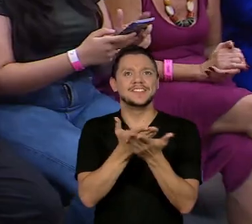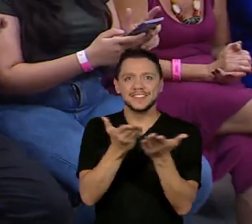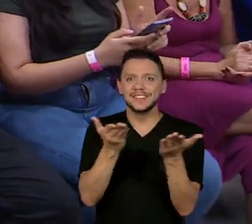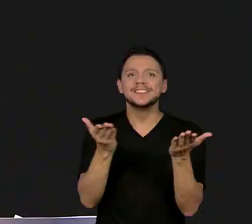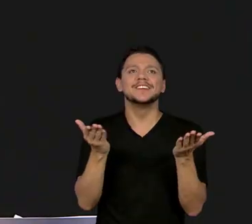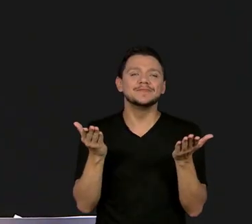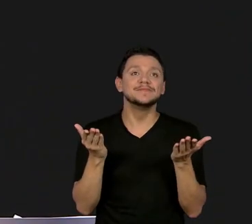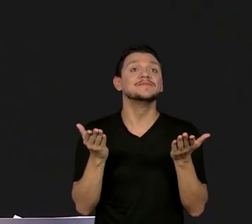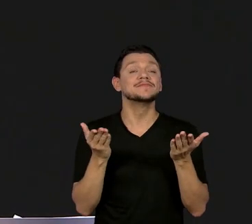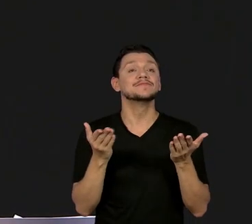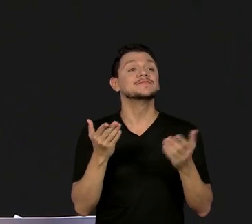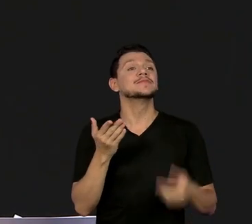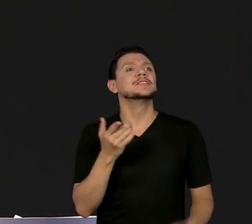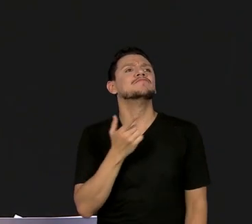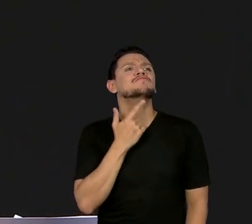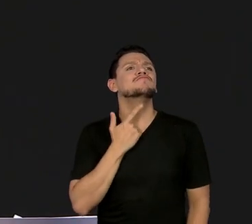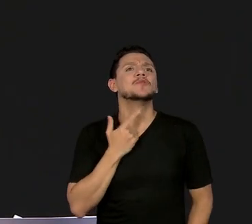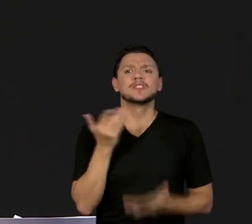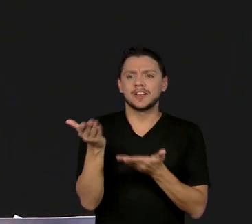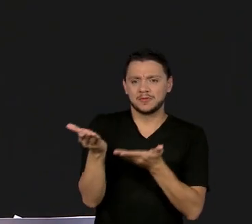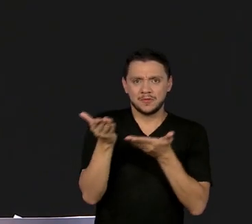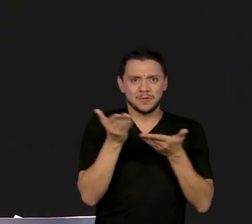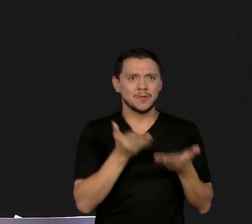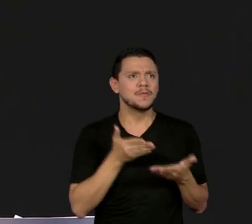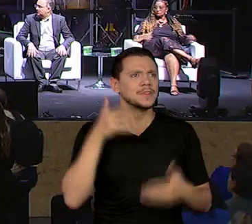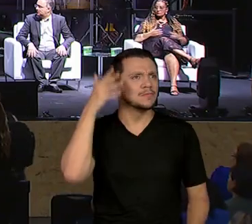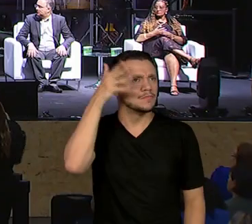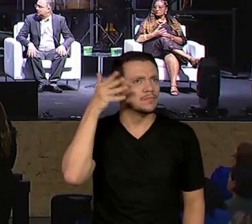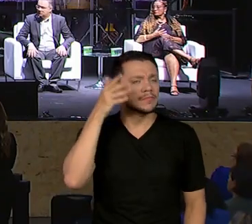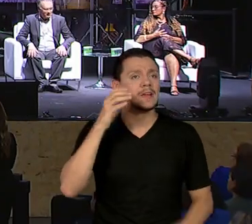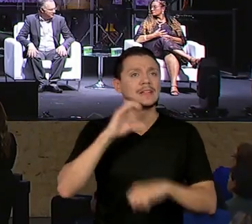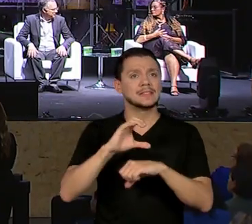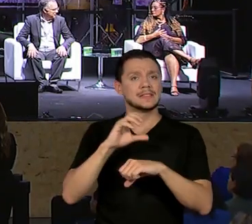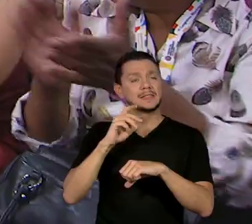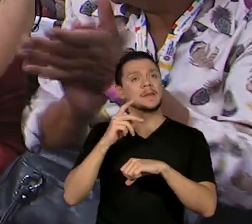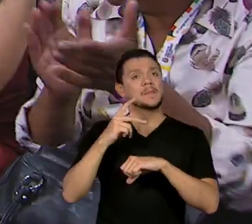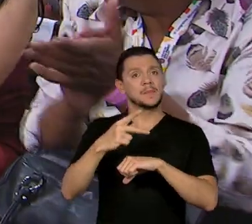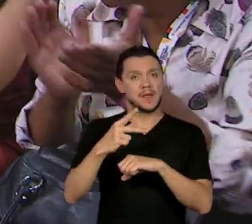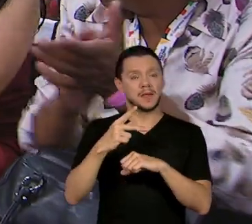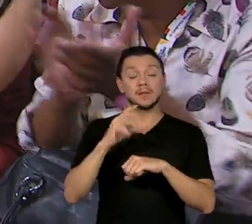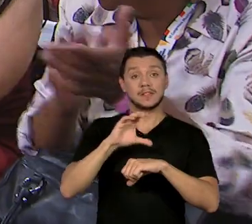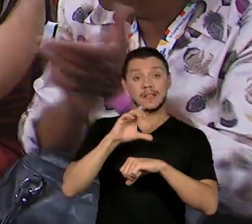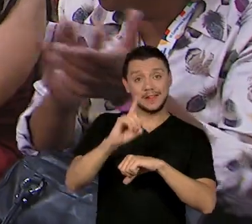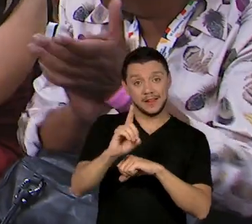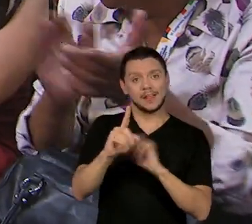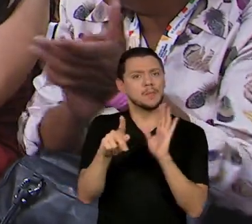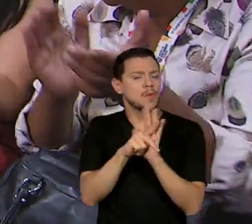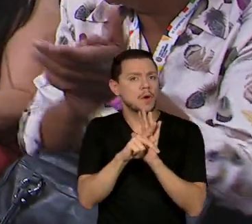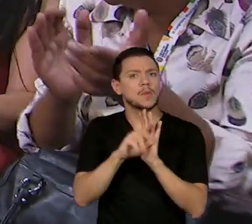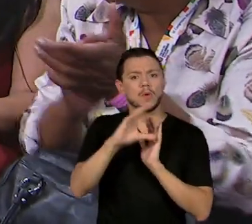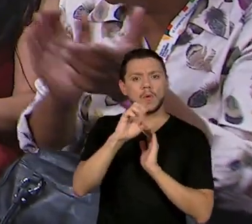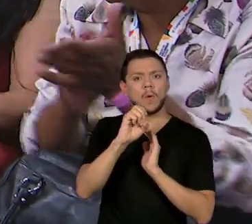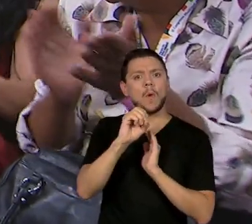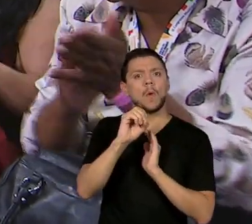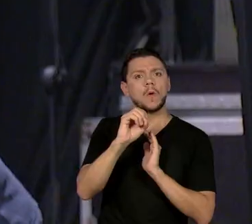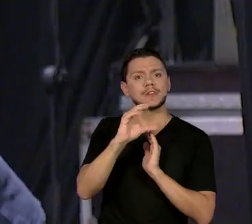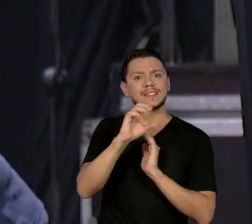Eu gostaria de convidar para algumas palavras a coordenadora de COSEL, Roseli Marcelli.